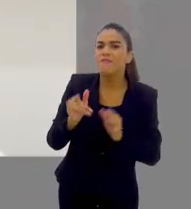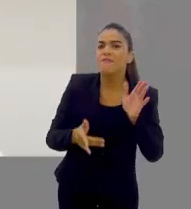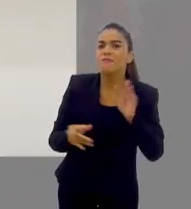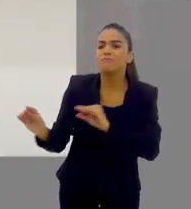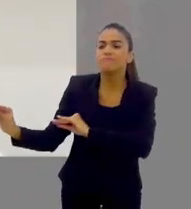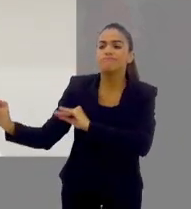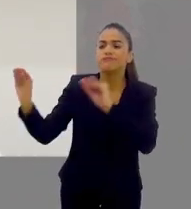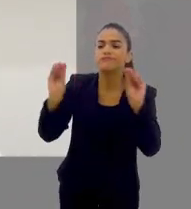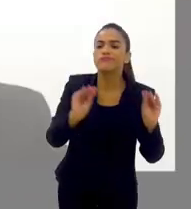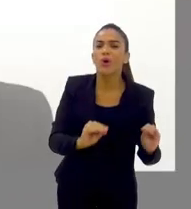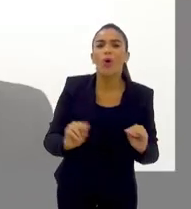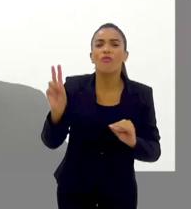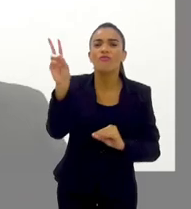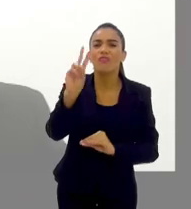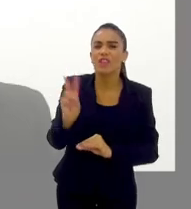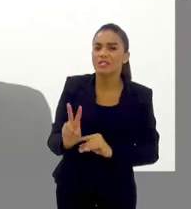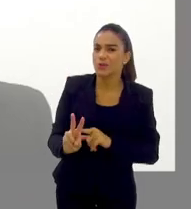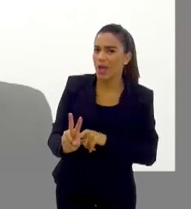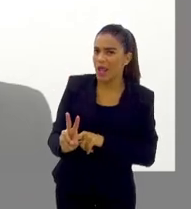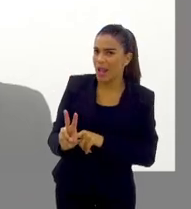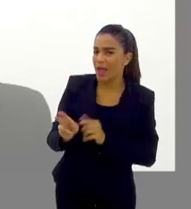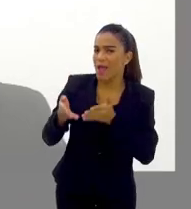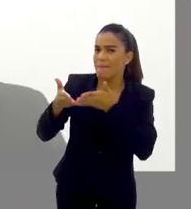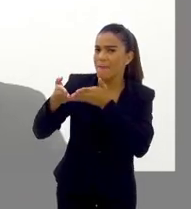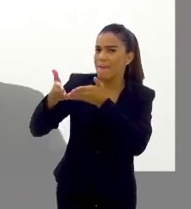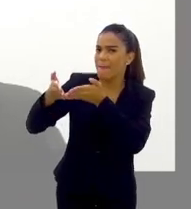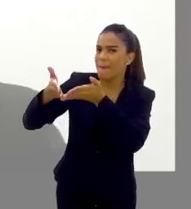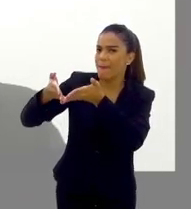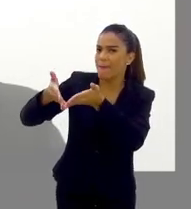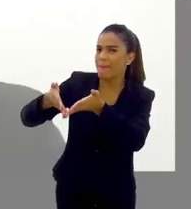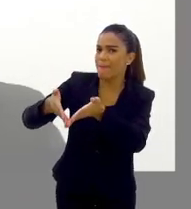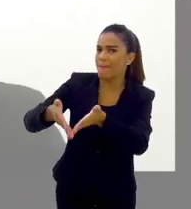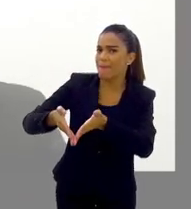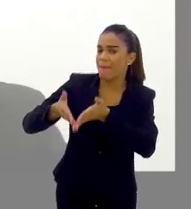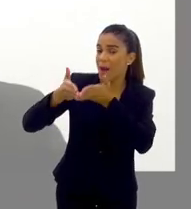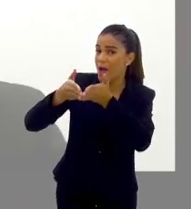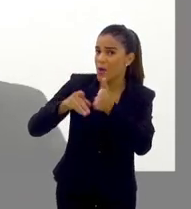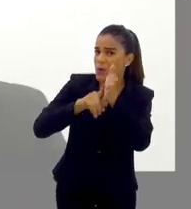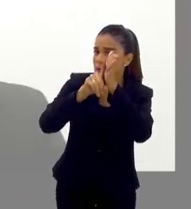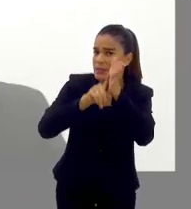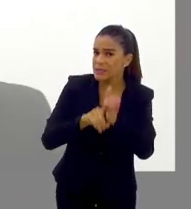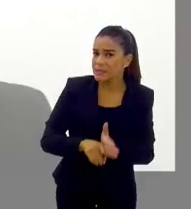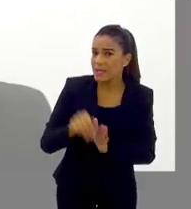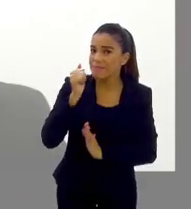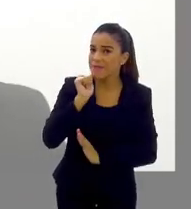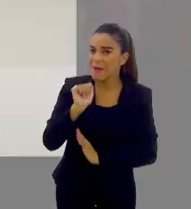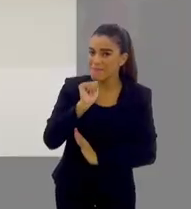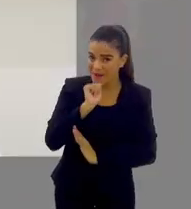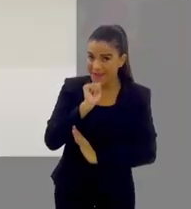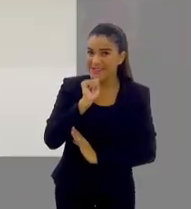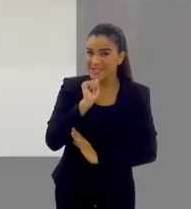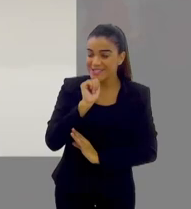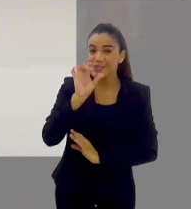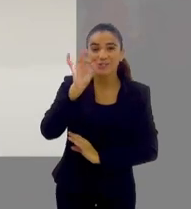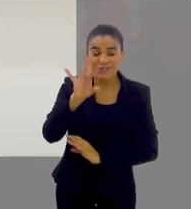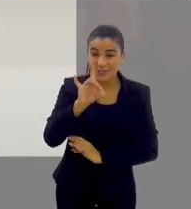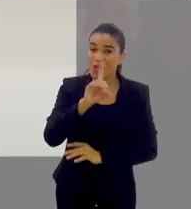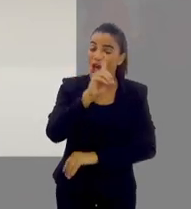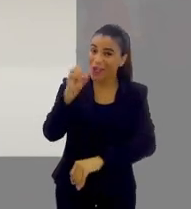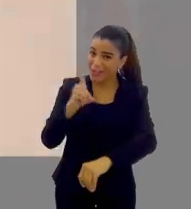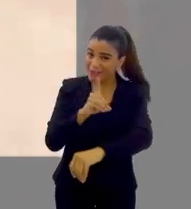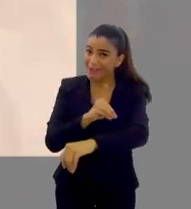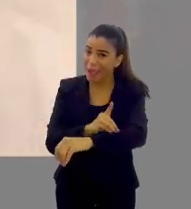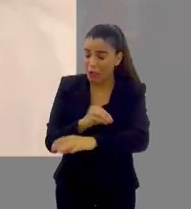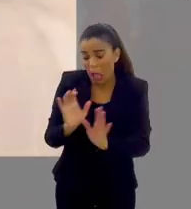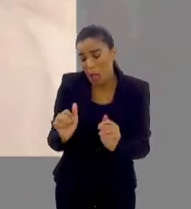Venezuela, ele trabalhava na Venezuela embarcado, né, e o exame da mãe não tinha dado, tinha dado só de dengue